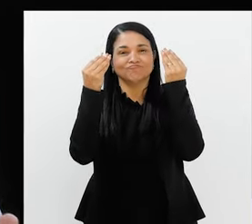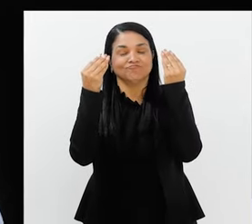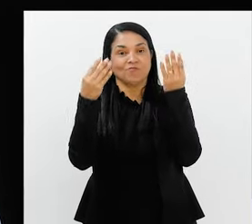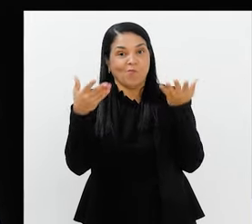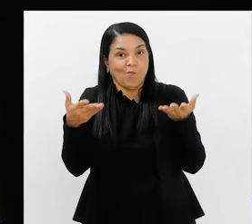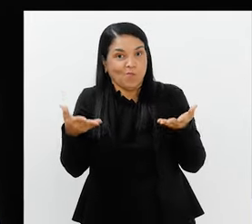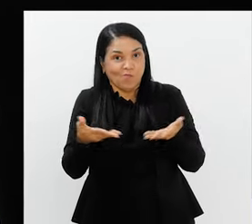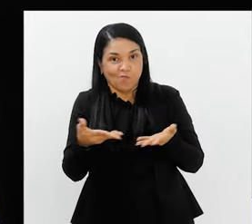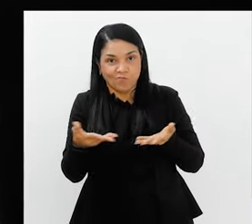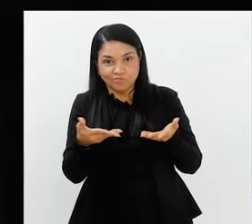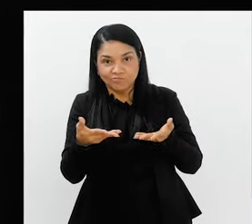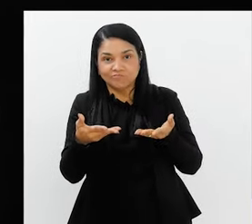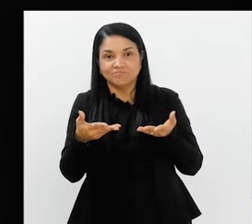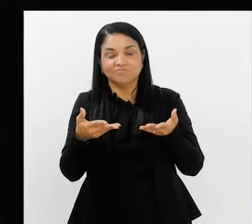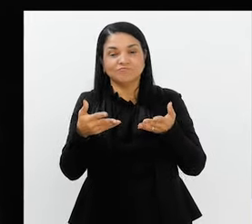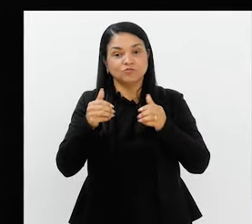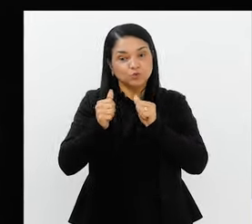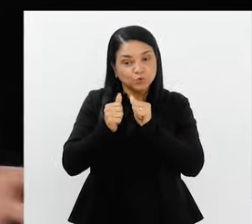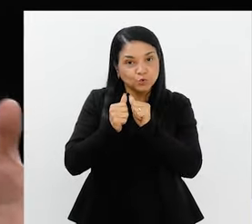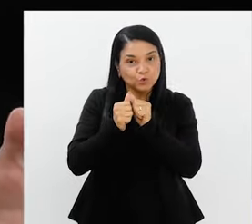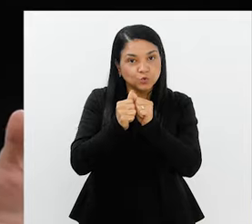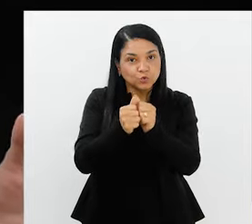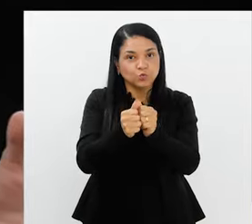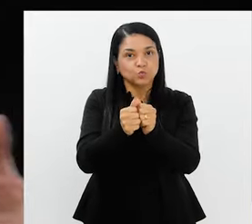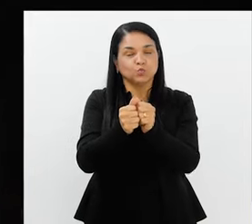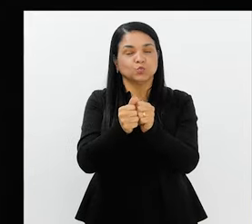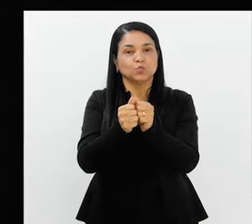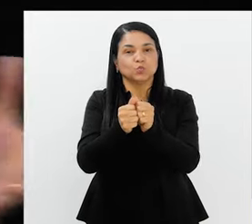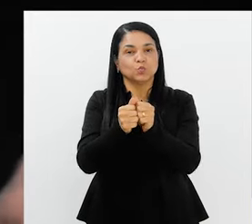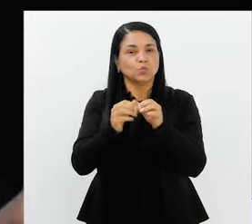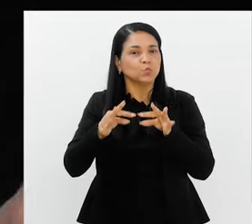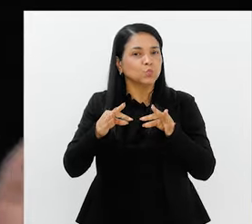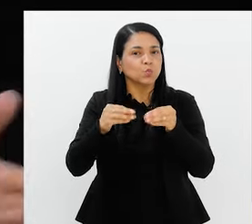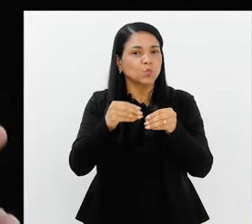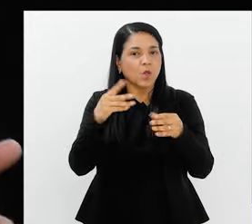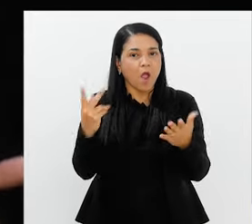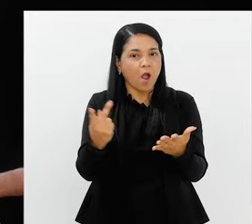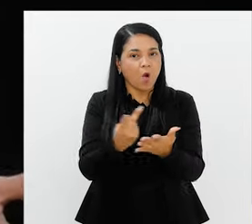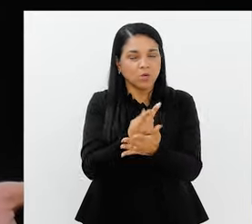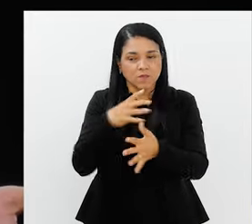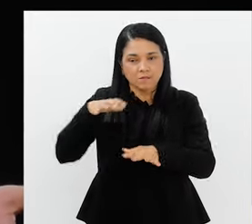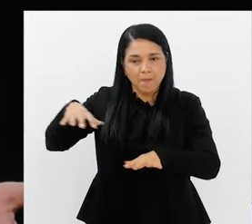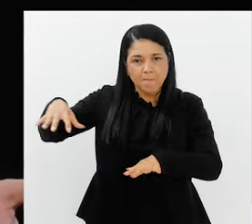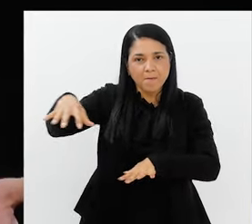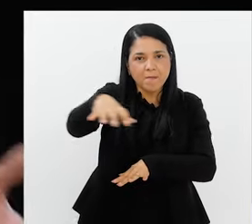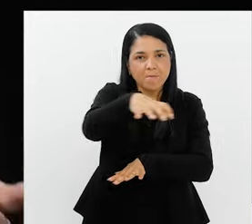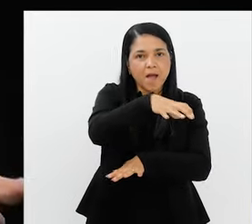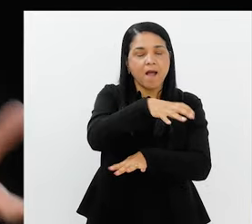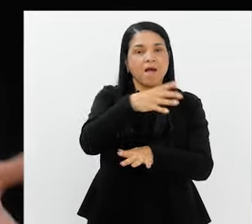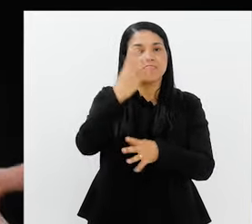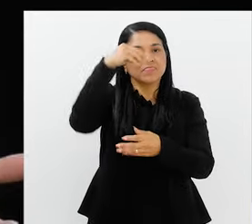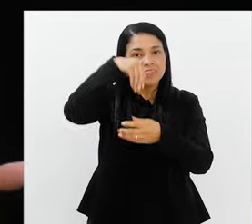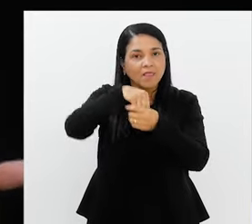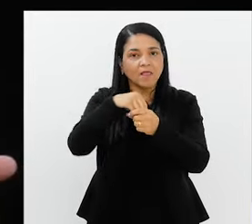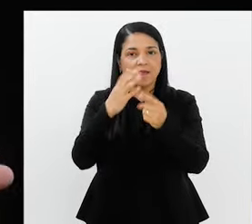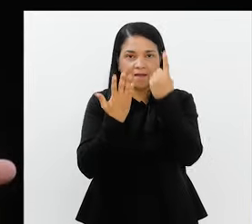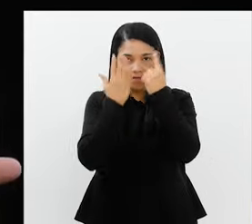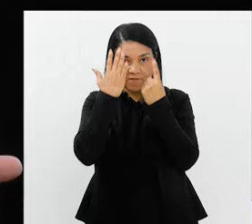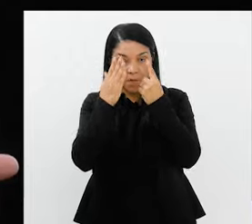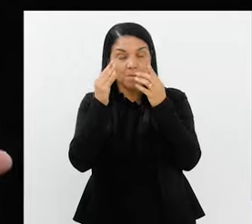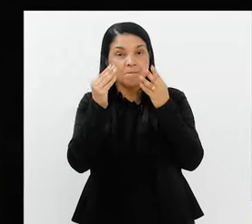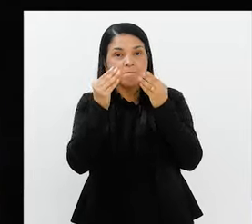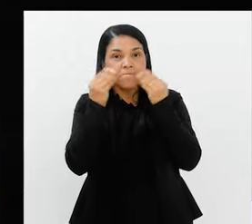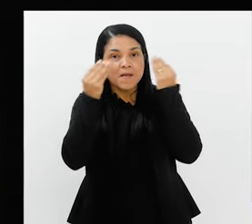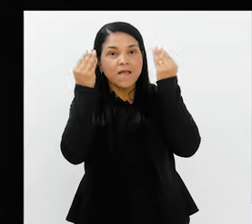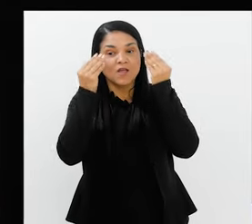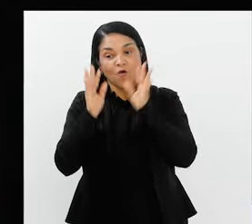sem dúvida nenhuma, hoje ela caminha junto com tudo que acontece em todos os setores da escola. A maquiagem eu vejo